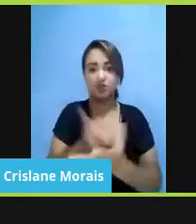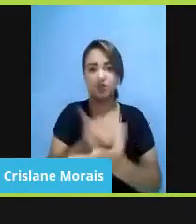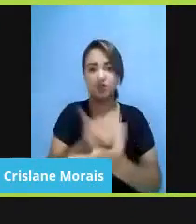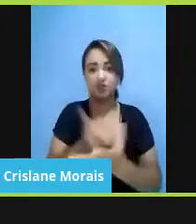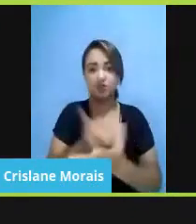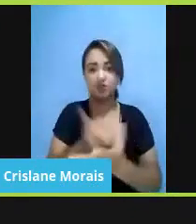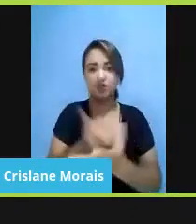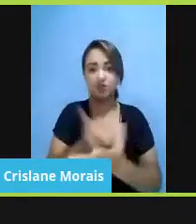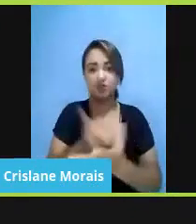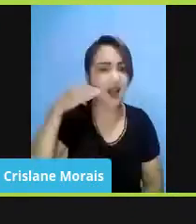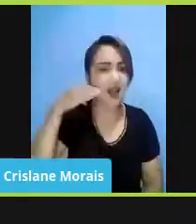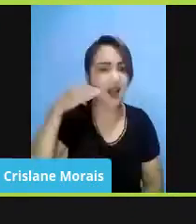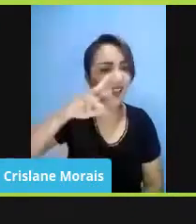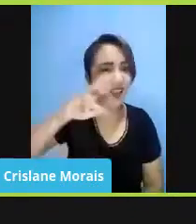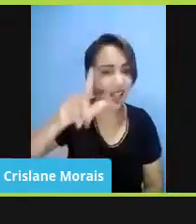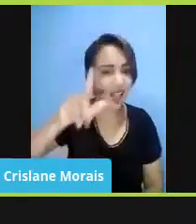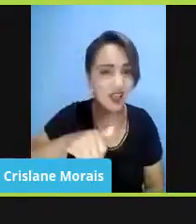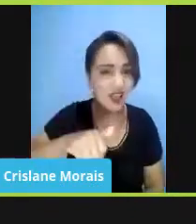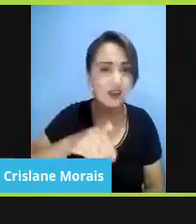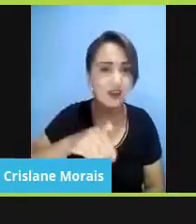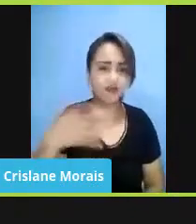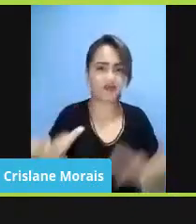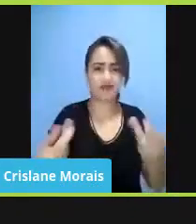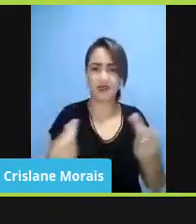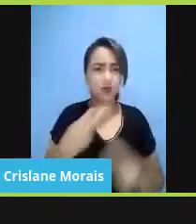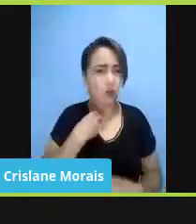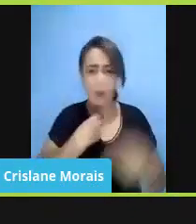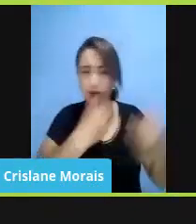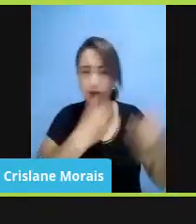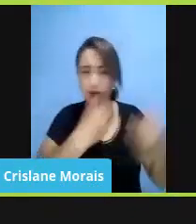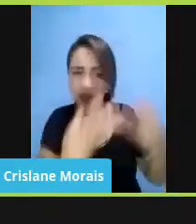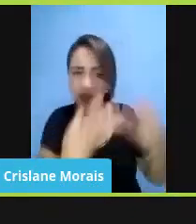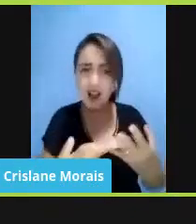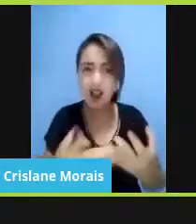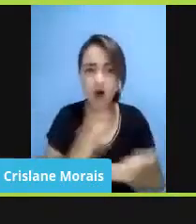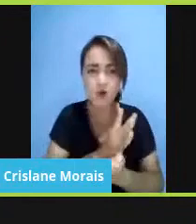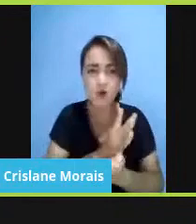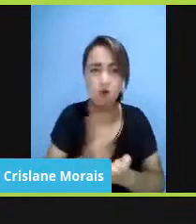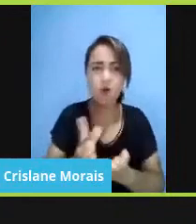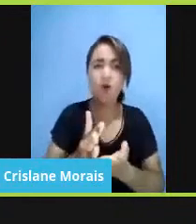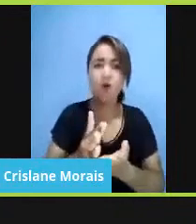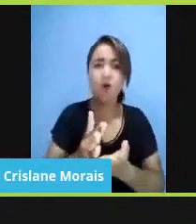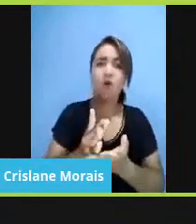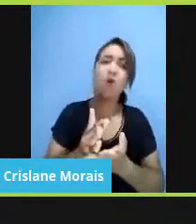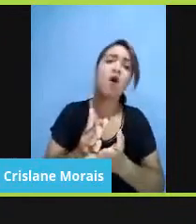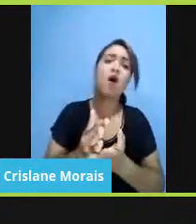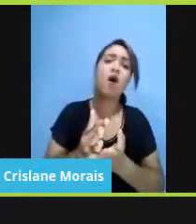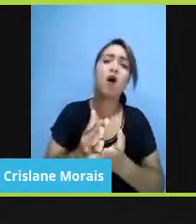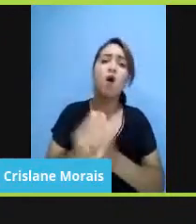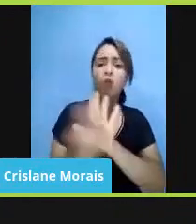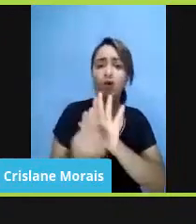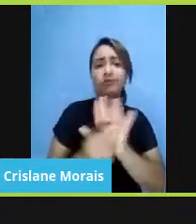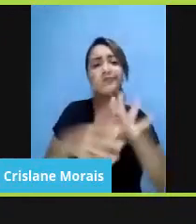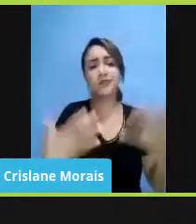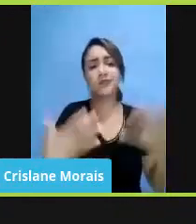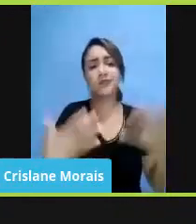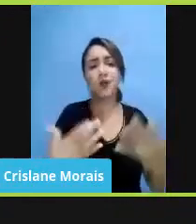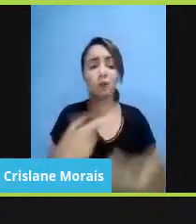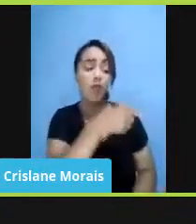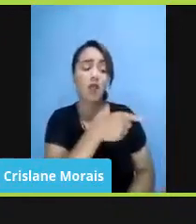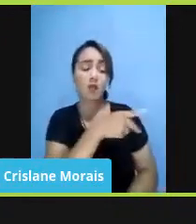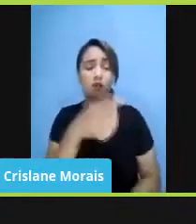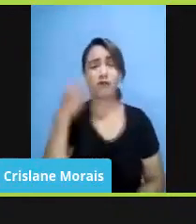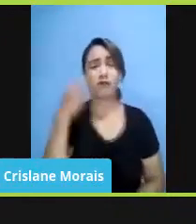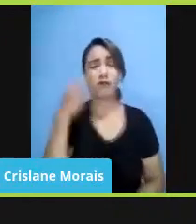isso, né? E aí ele ficou um pouco assim, né? Enfim, então, esse foi um